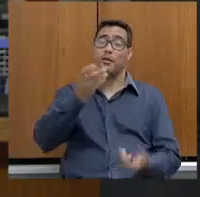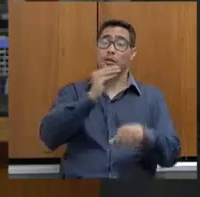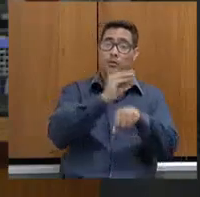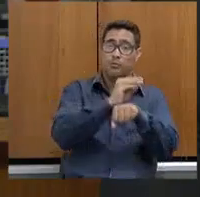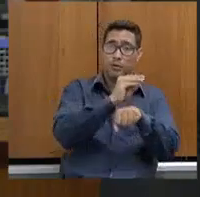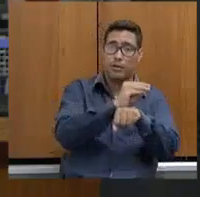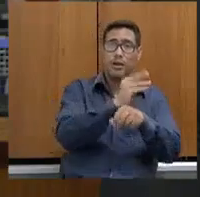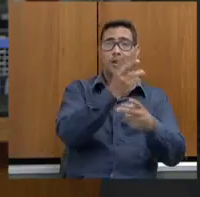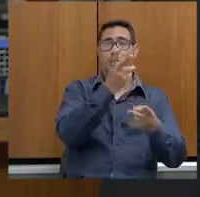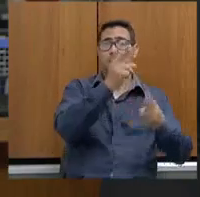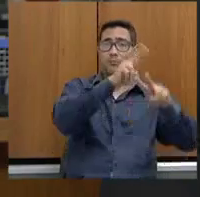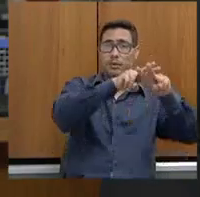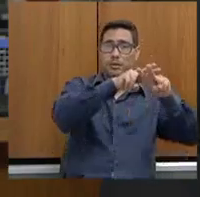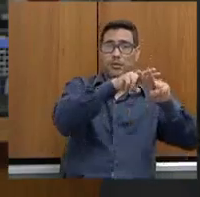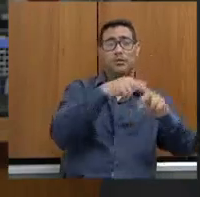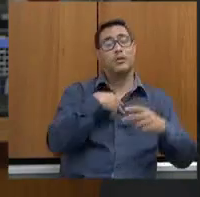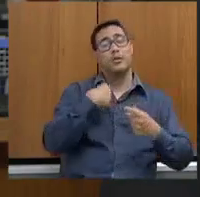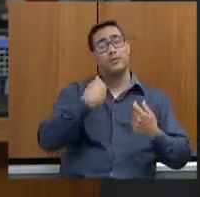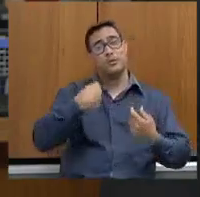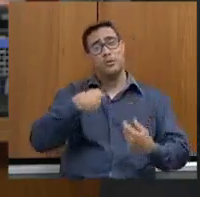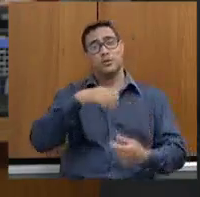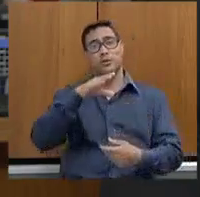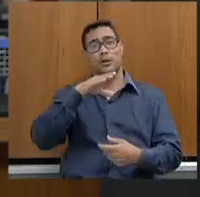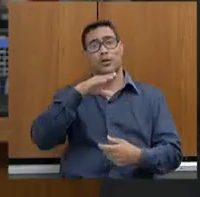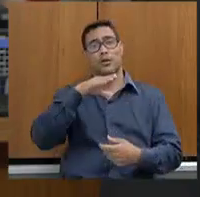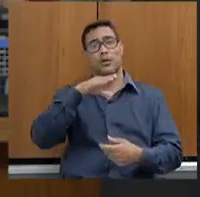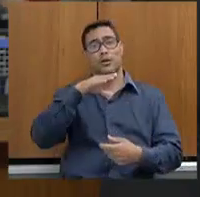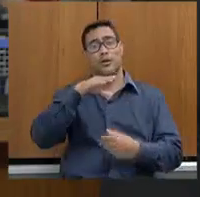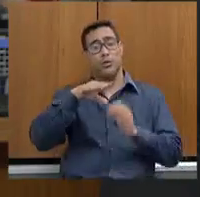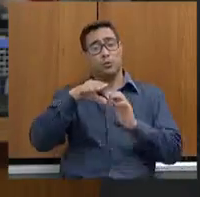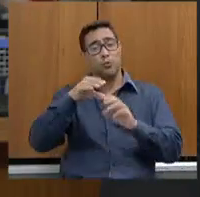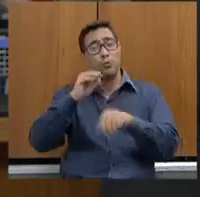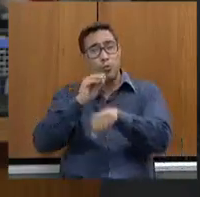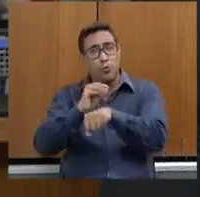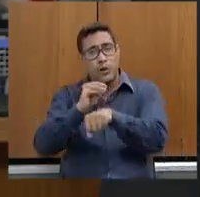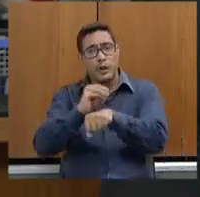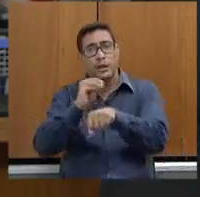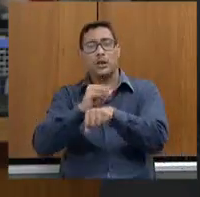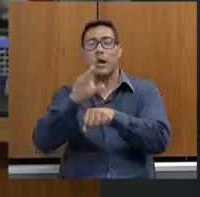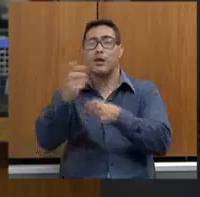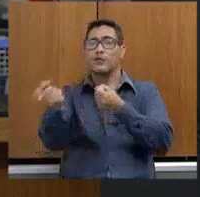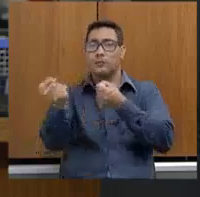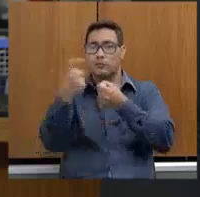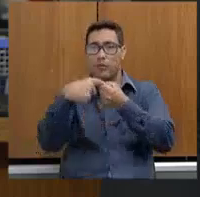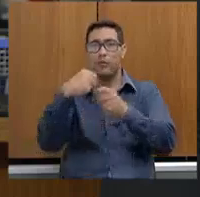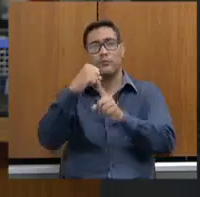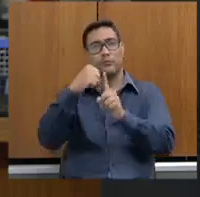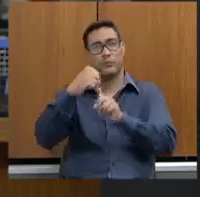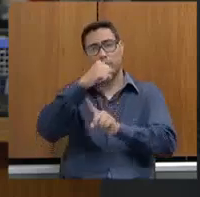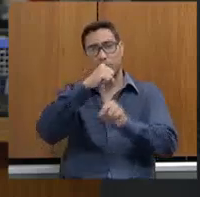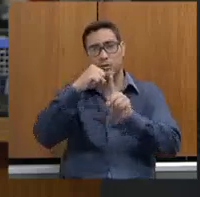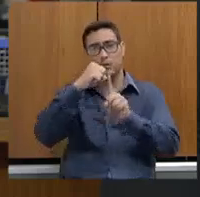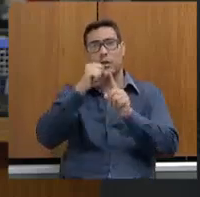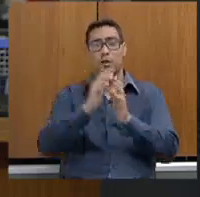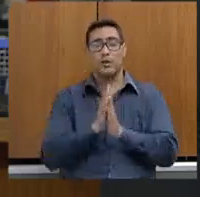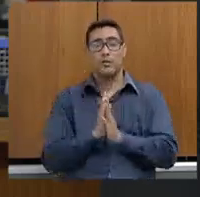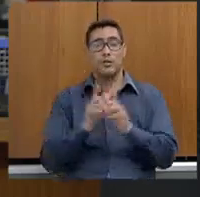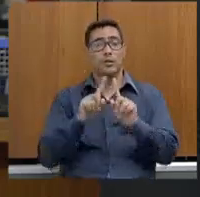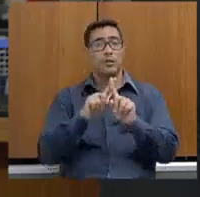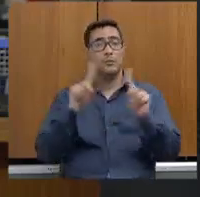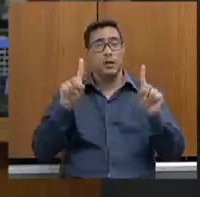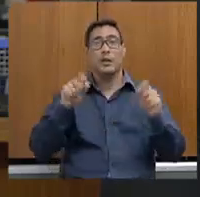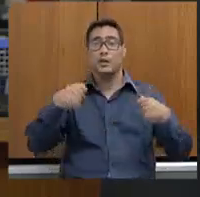cuidar da ressocialização, isso é importantíssimo, ninguém discute isso. O que nós precisamos discutir